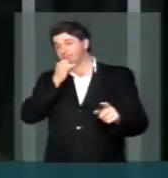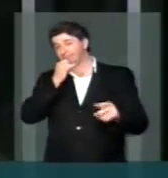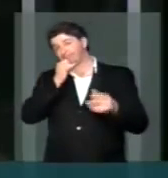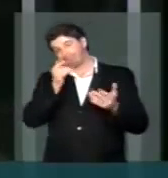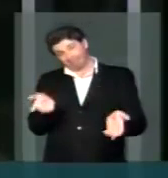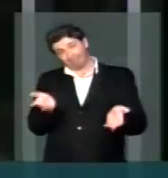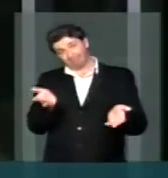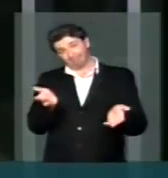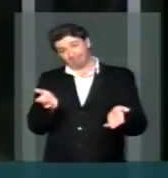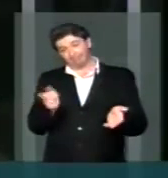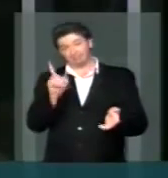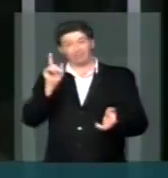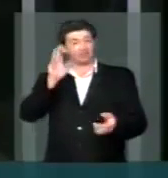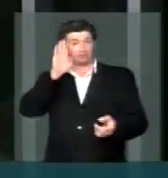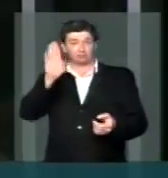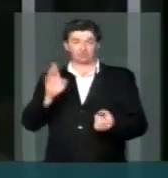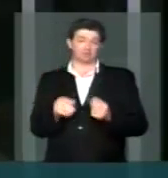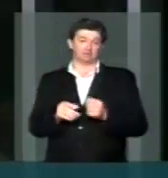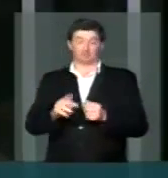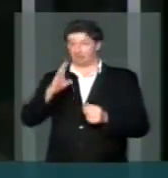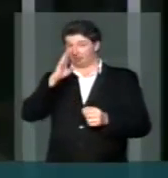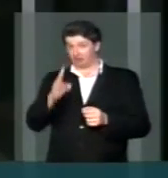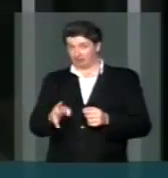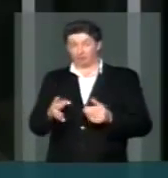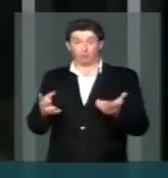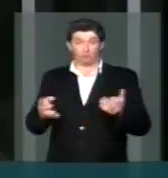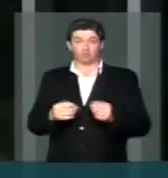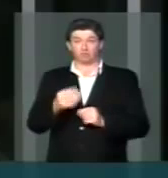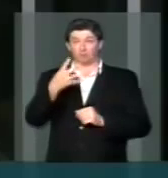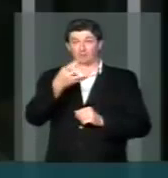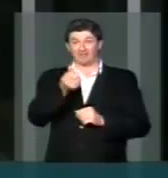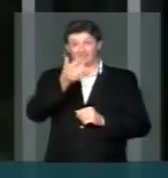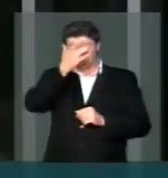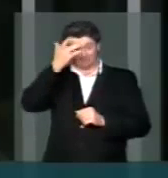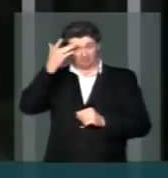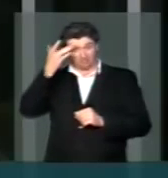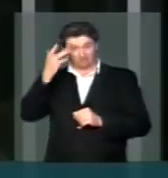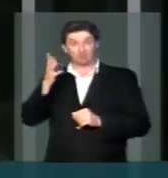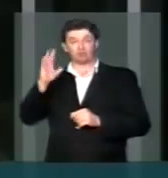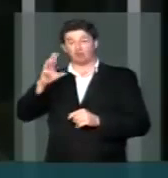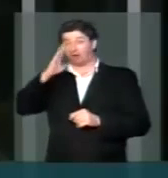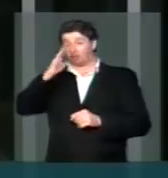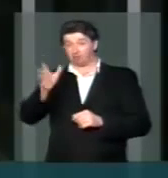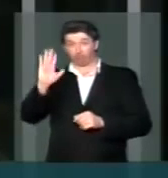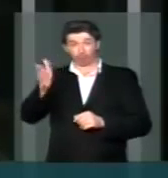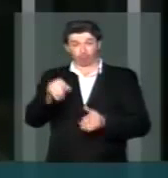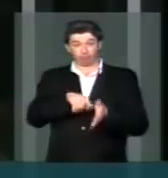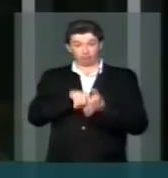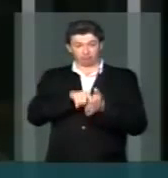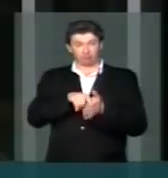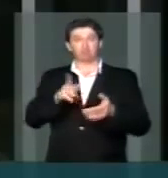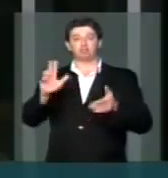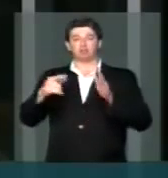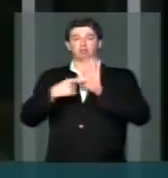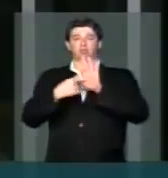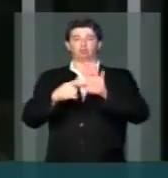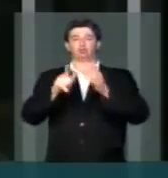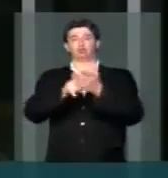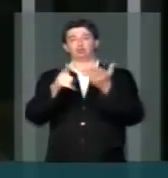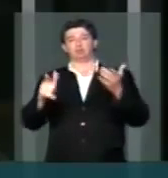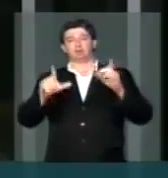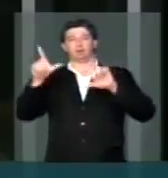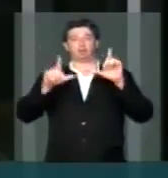foi o alvo aí de denúncias, de 46 pessoas que foram denunciadas, e foi manchete nos